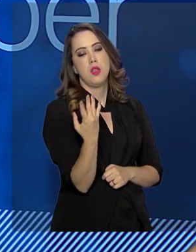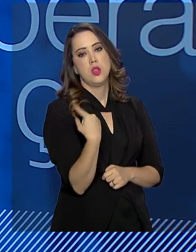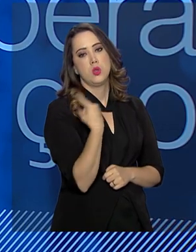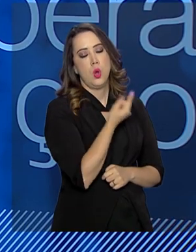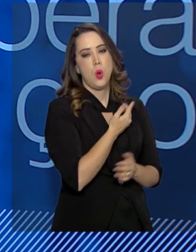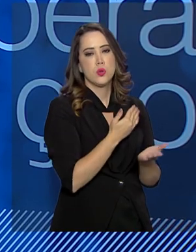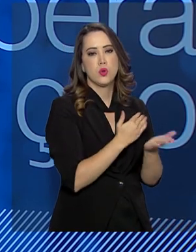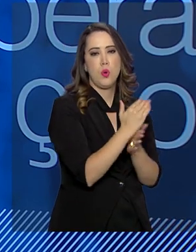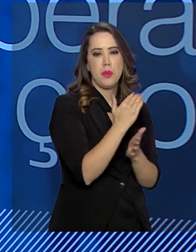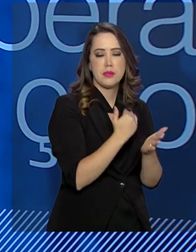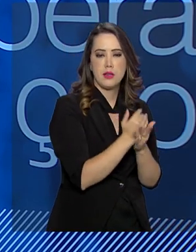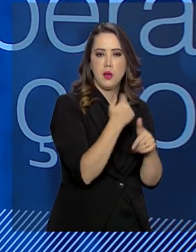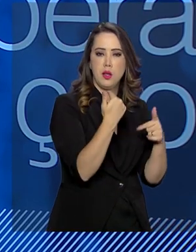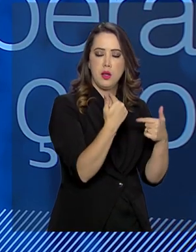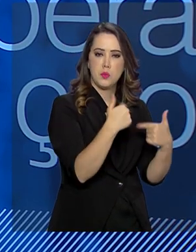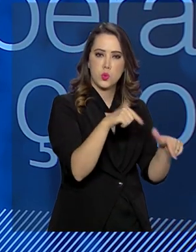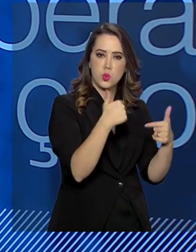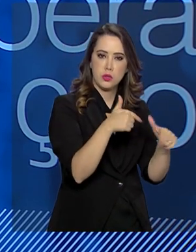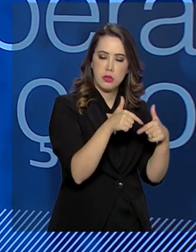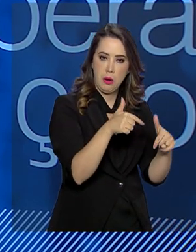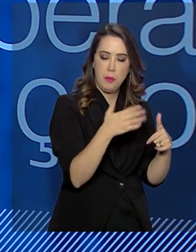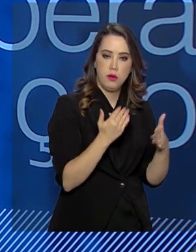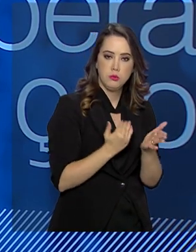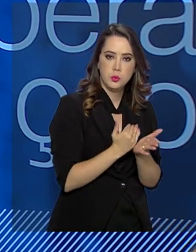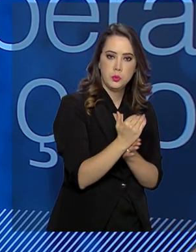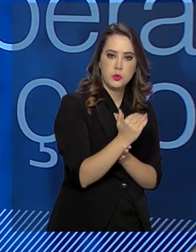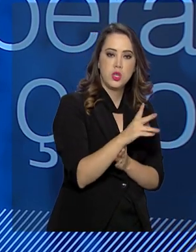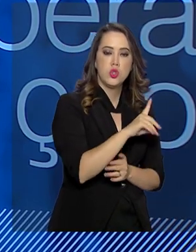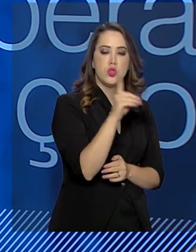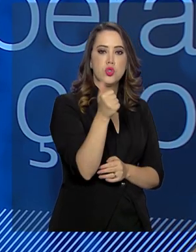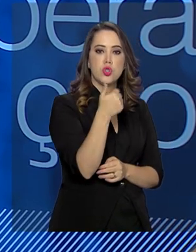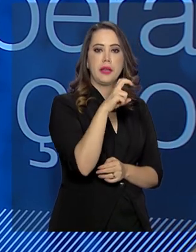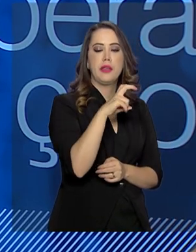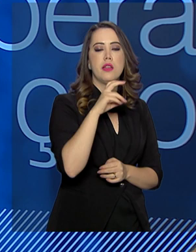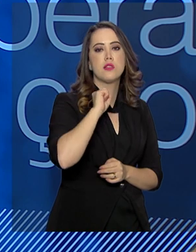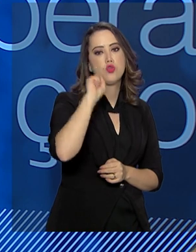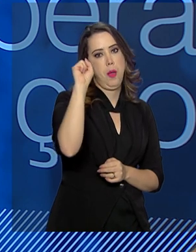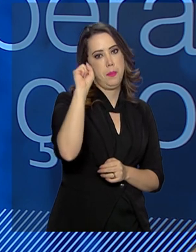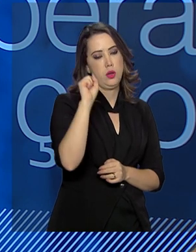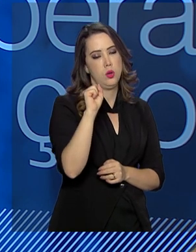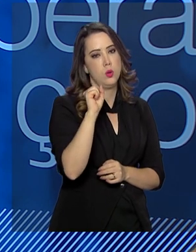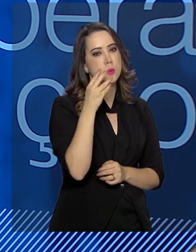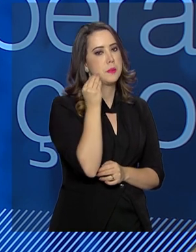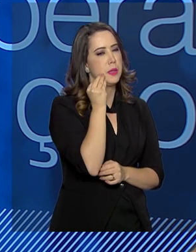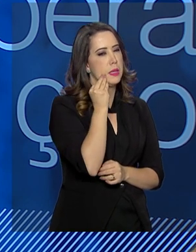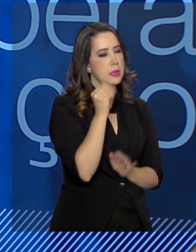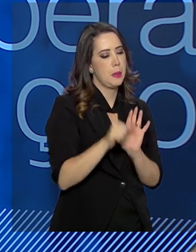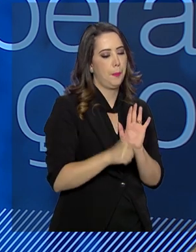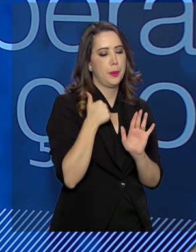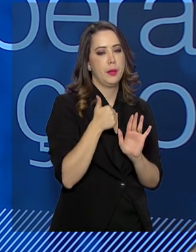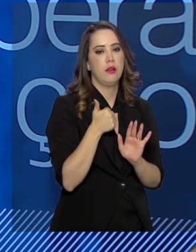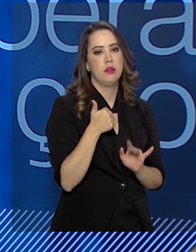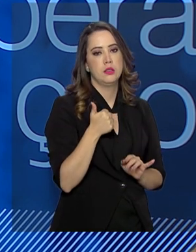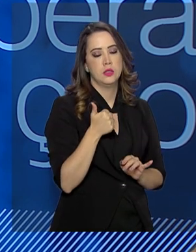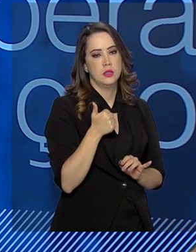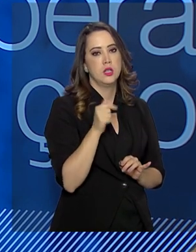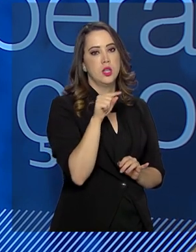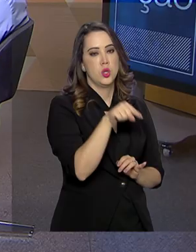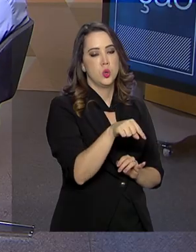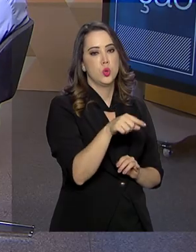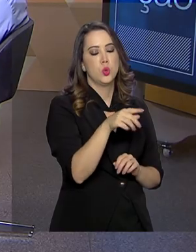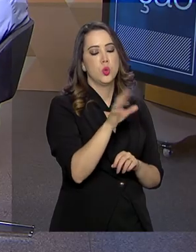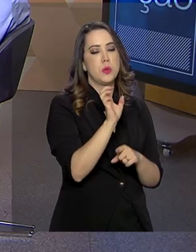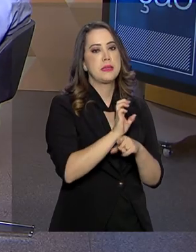programa, o choque operacional, a fase operacional do programa, dia 15 de abril, numa experiência piloto no Paraná,